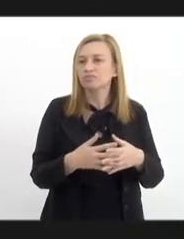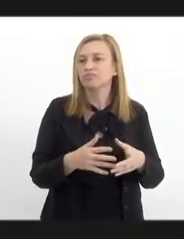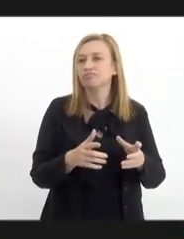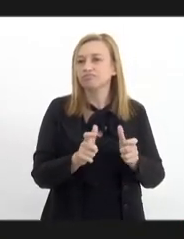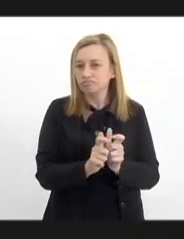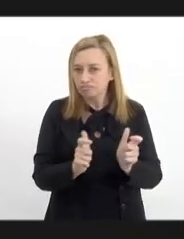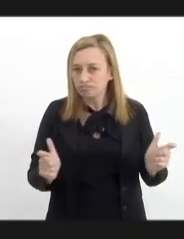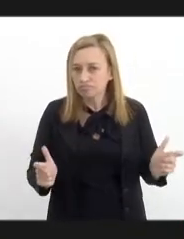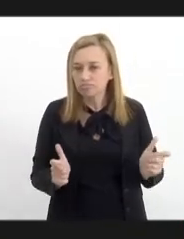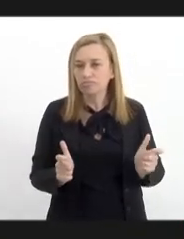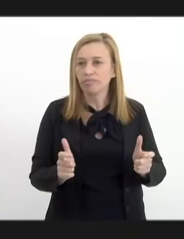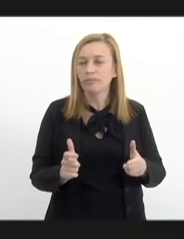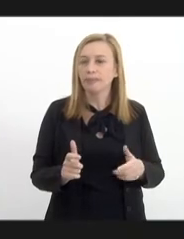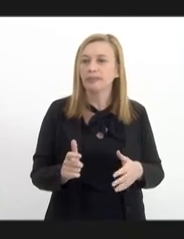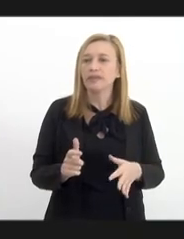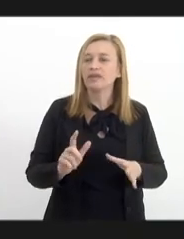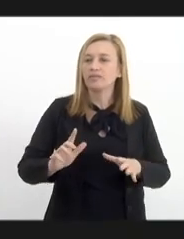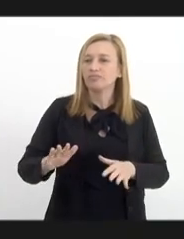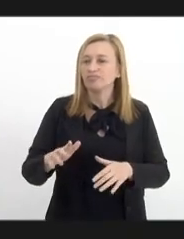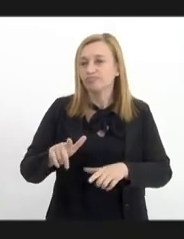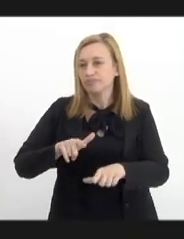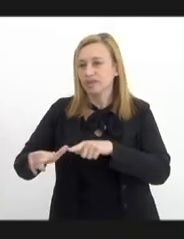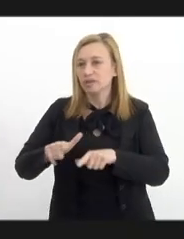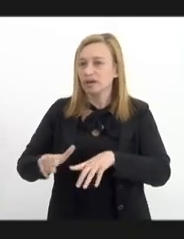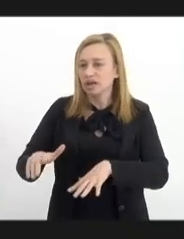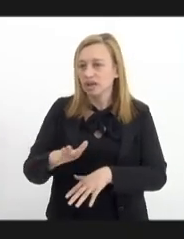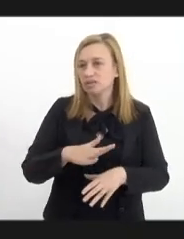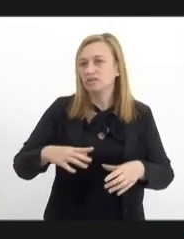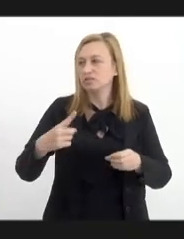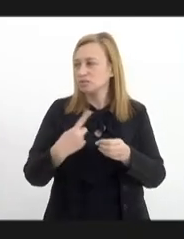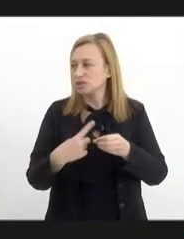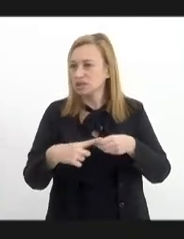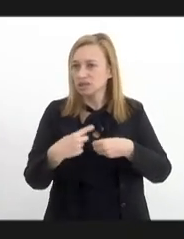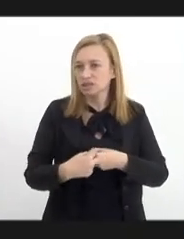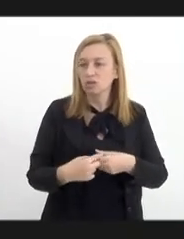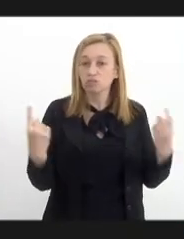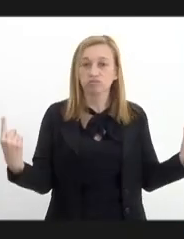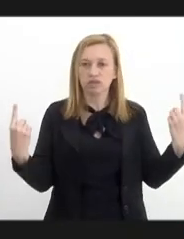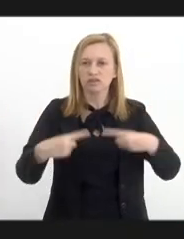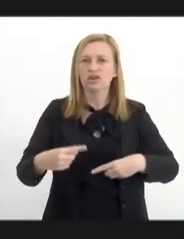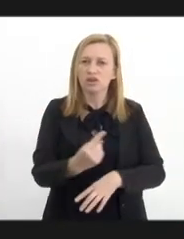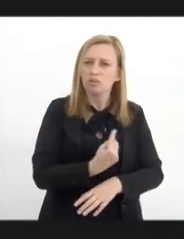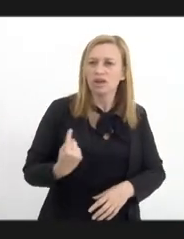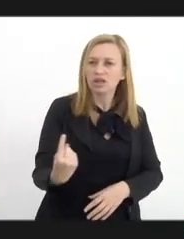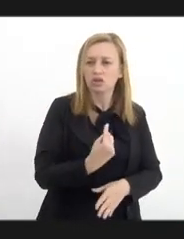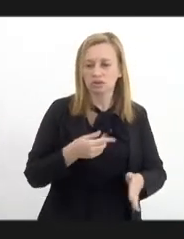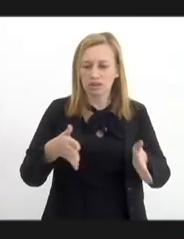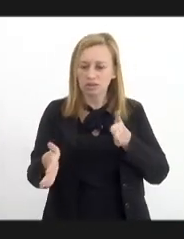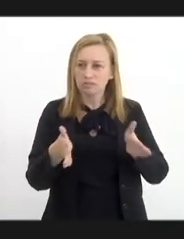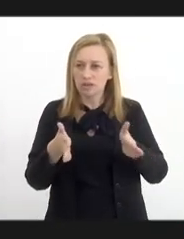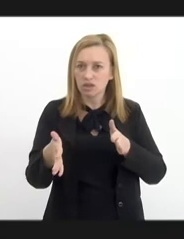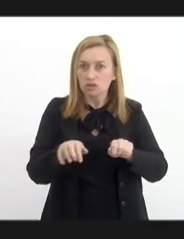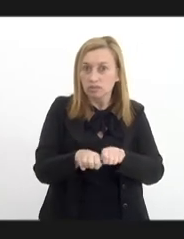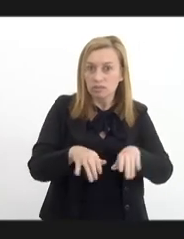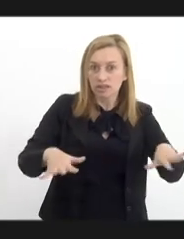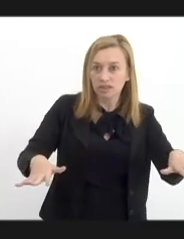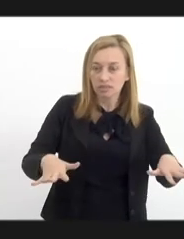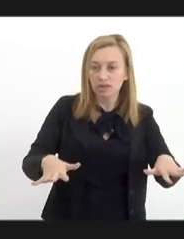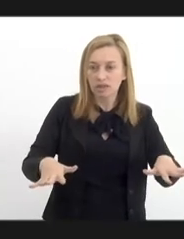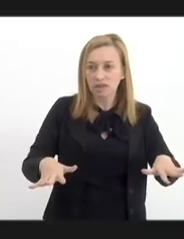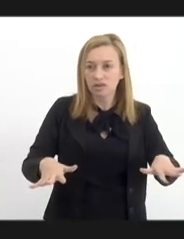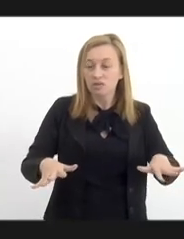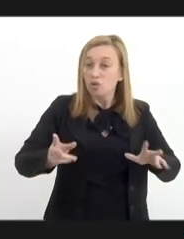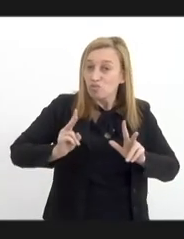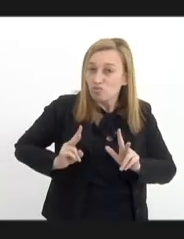sua atuação no município e um desafio para nós nesse período de pandemia foi